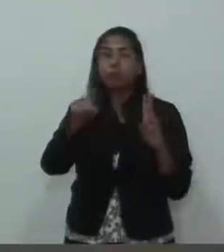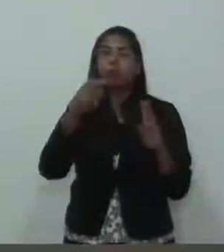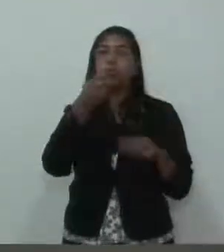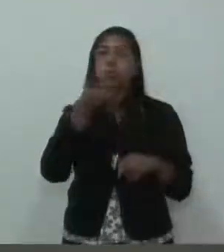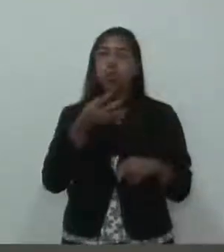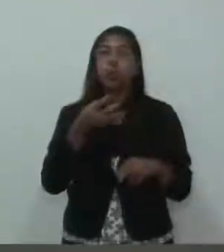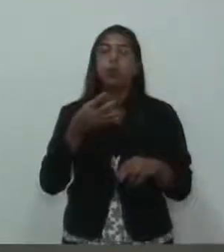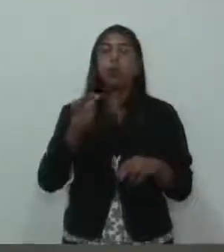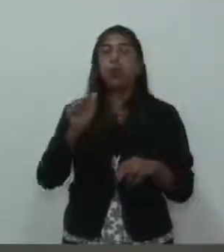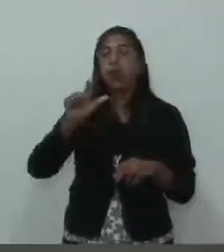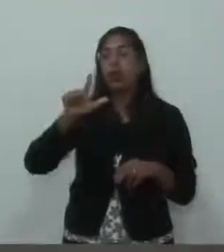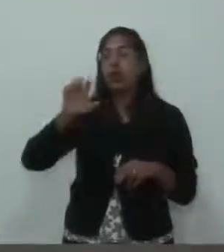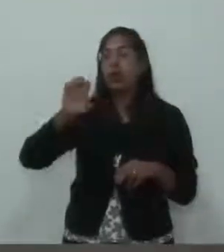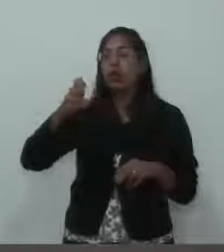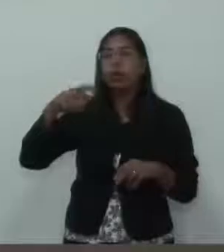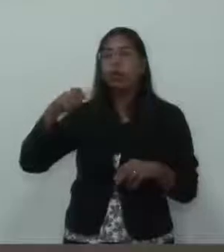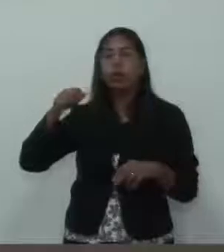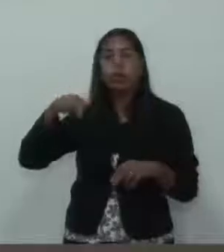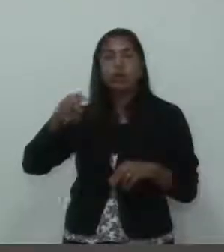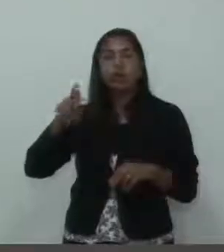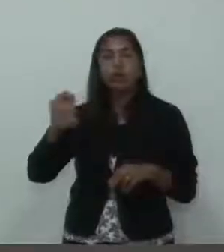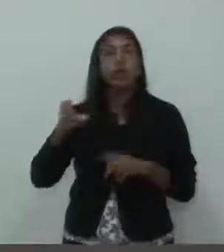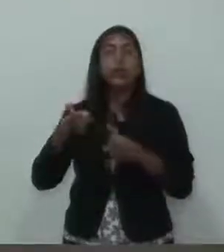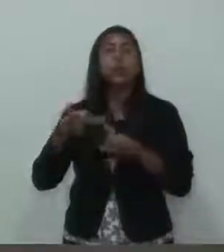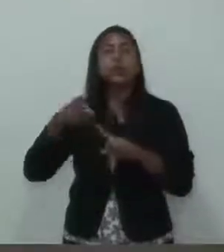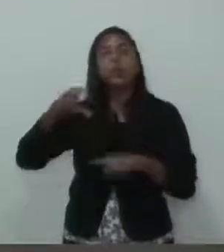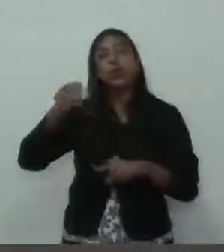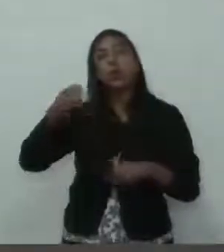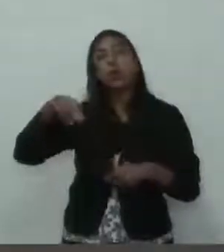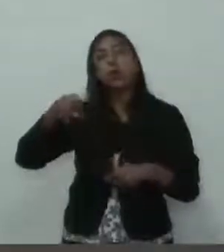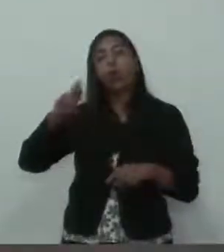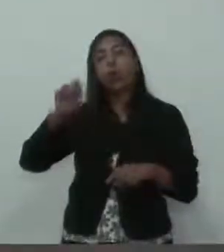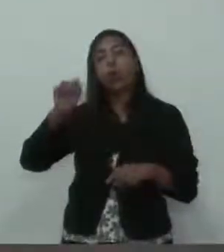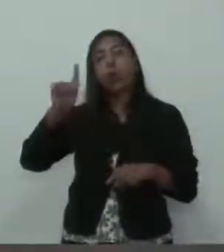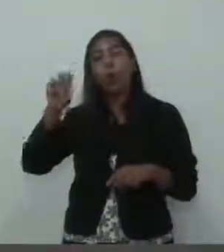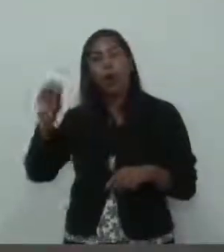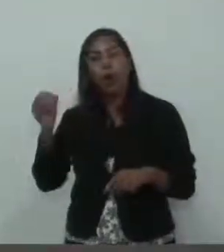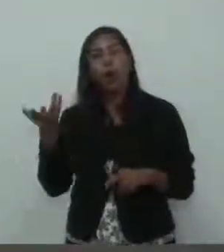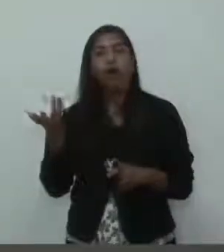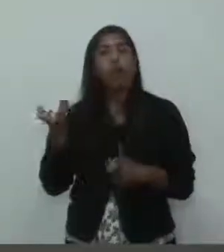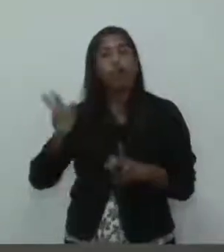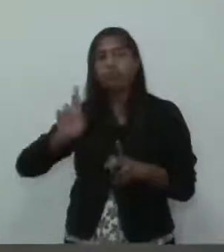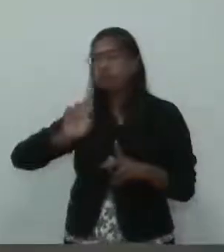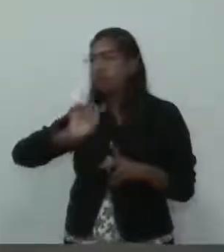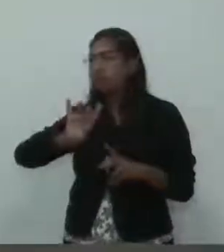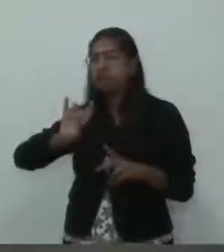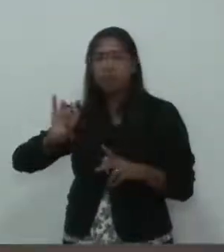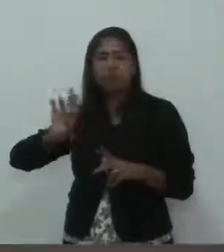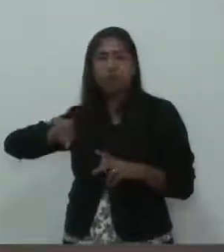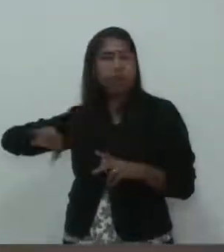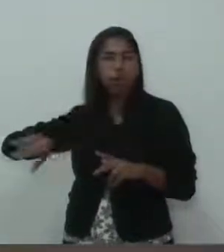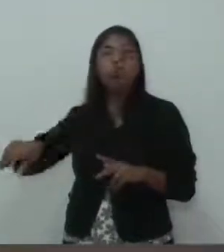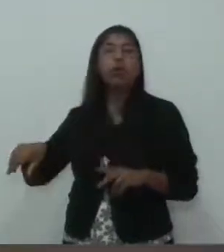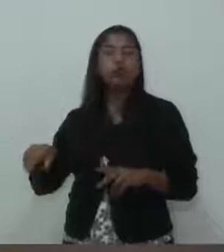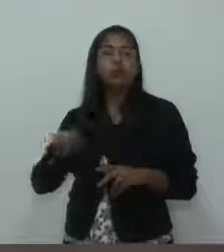Alexandre, Conrado, na área do LEG e outros nas demais áreas, e que estão seguindo